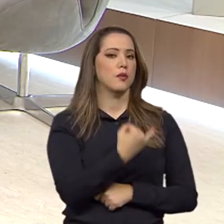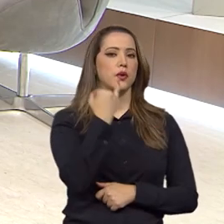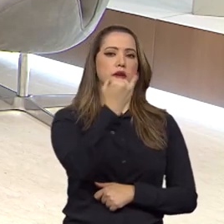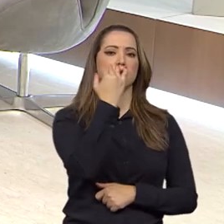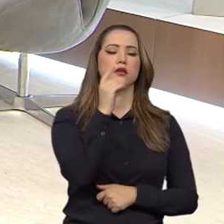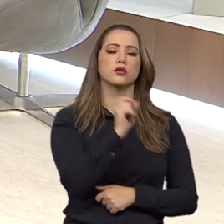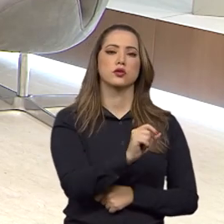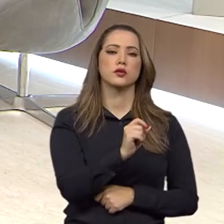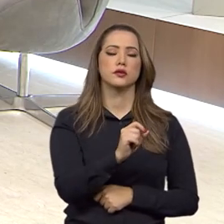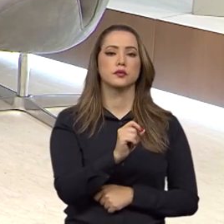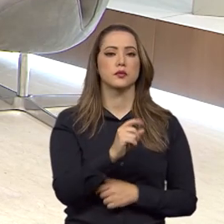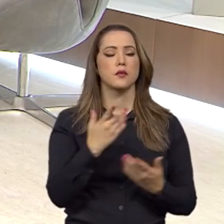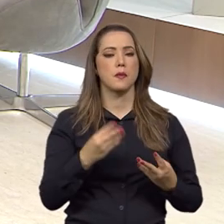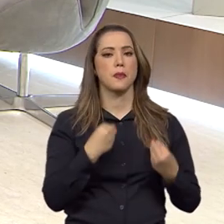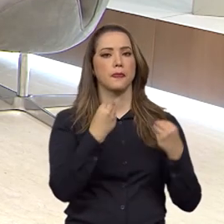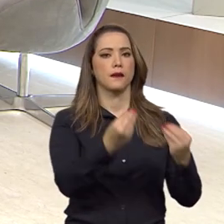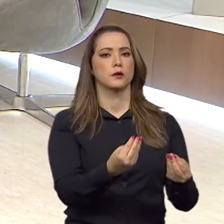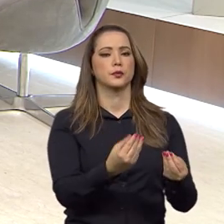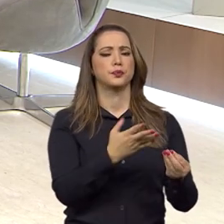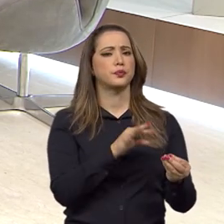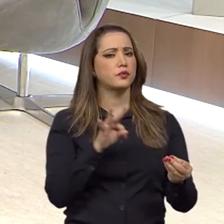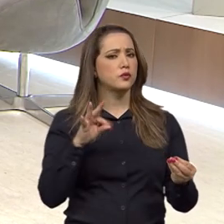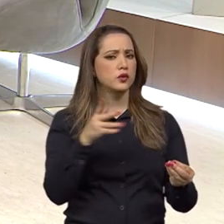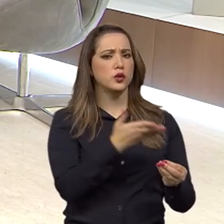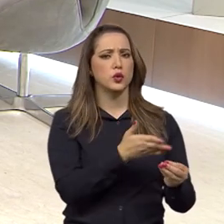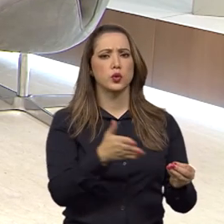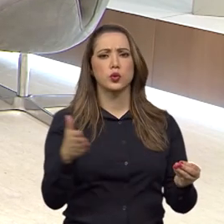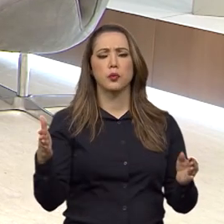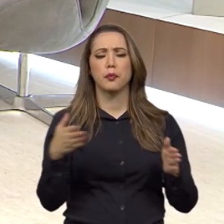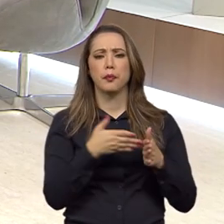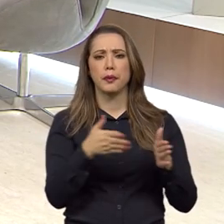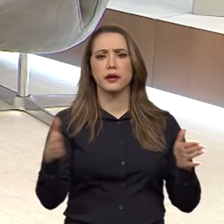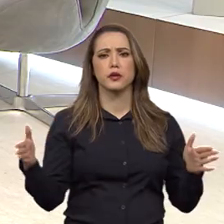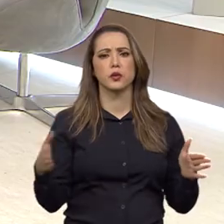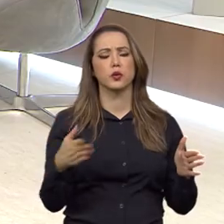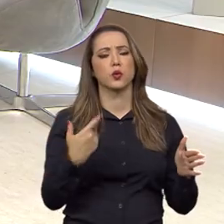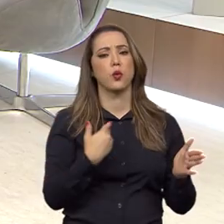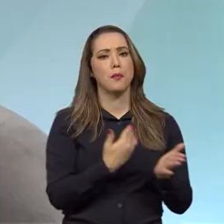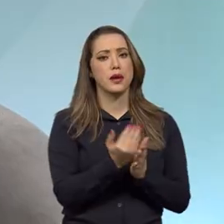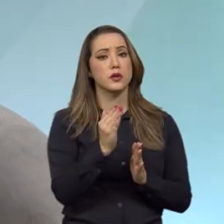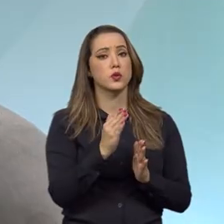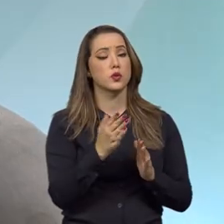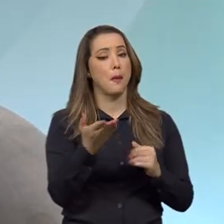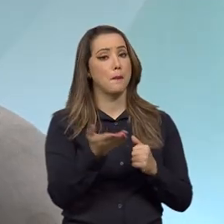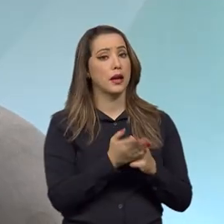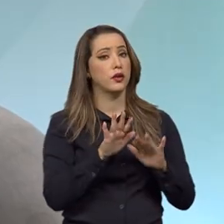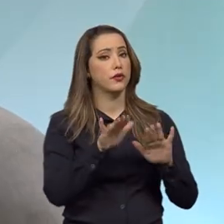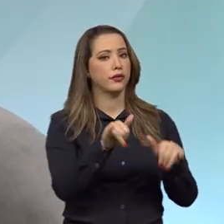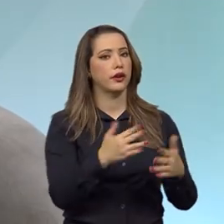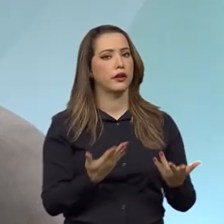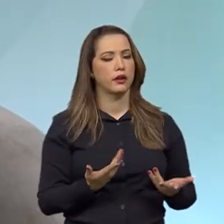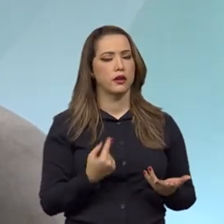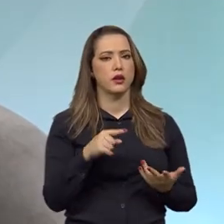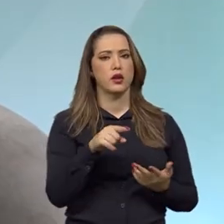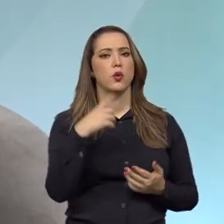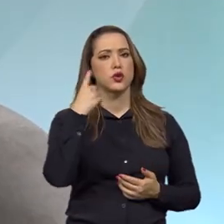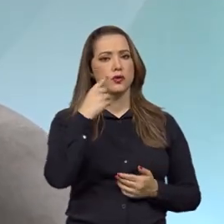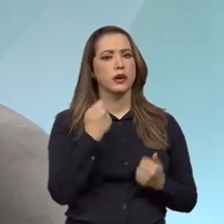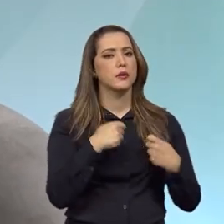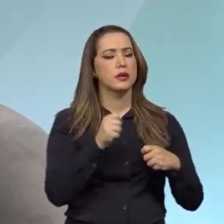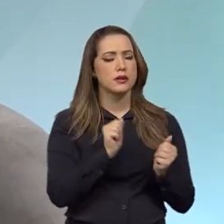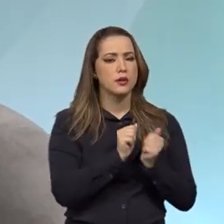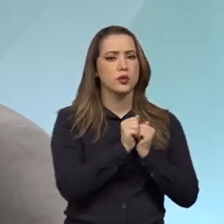essa mudança de paradigma traz, durante toda a concepção, início, meio e fim, repito, ou o advogado público participando. Porque isso nos traz